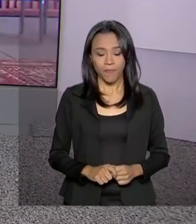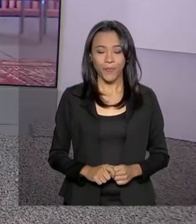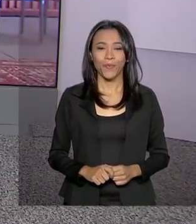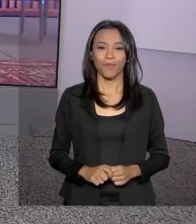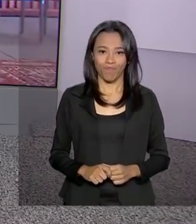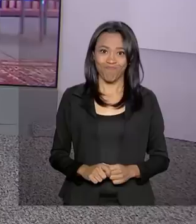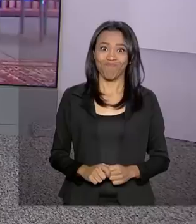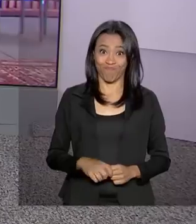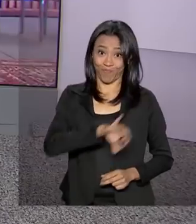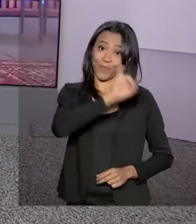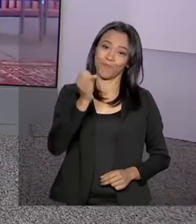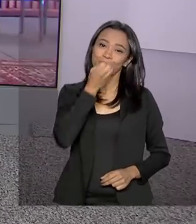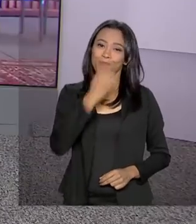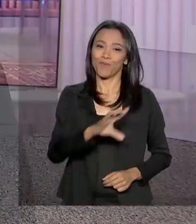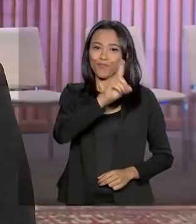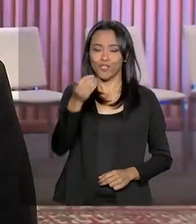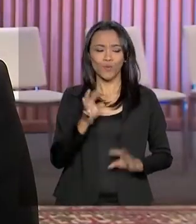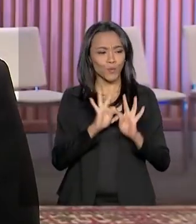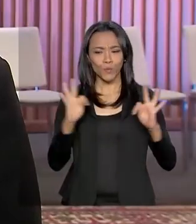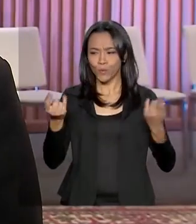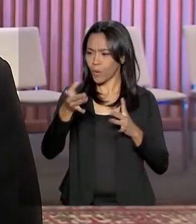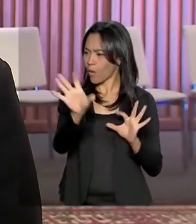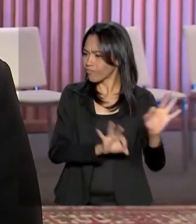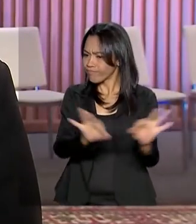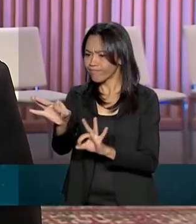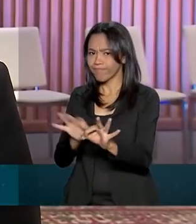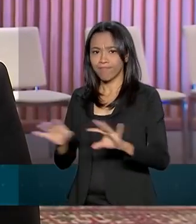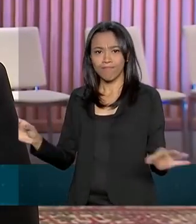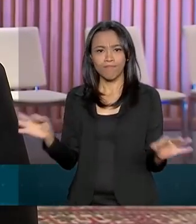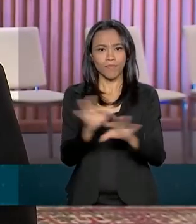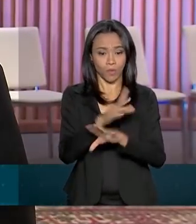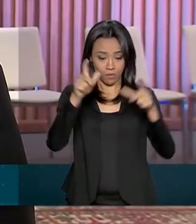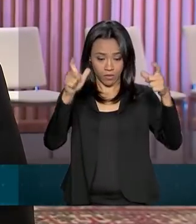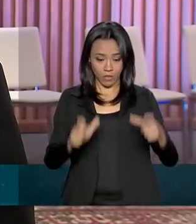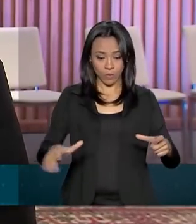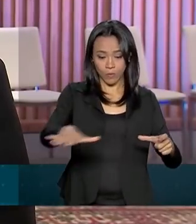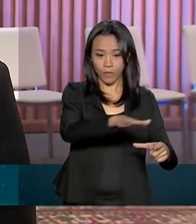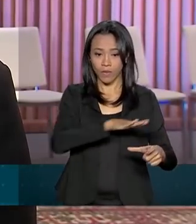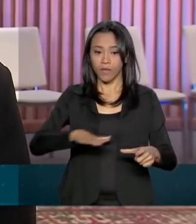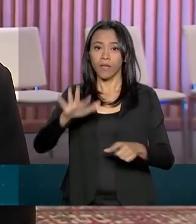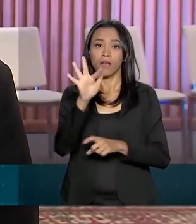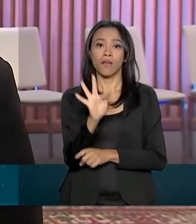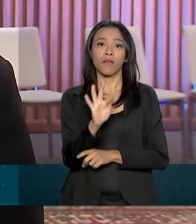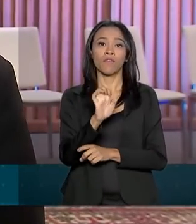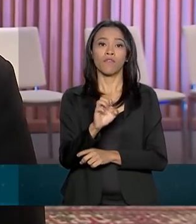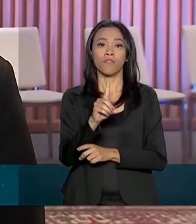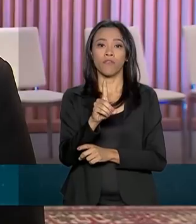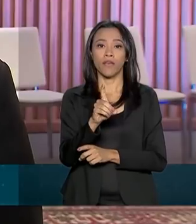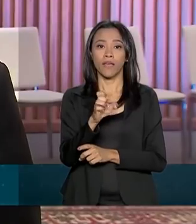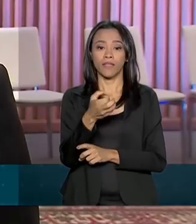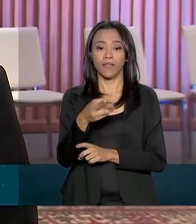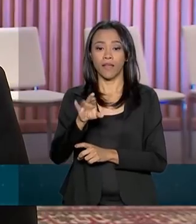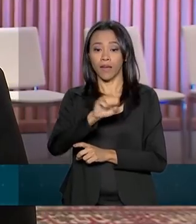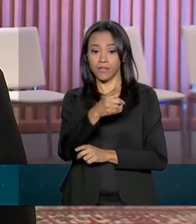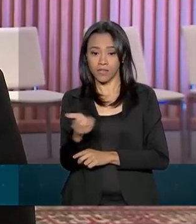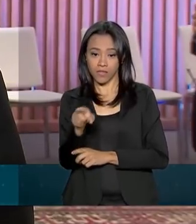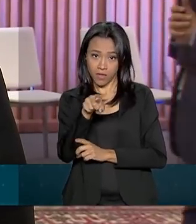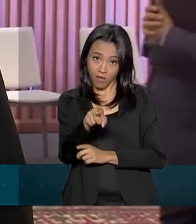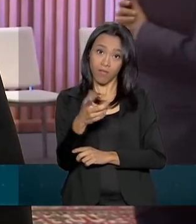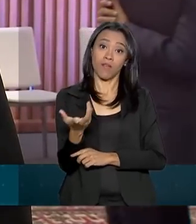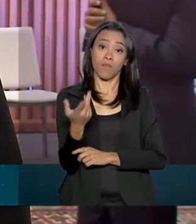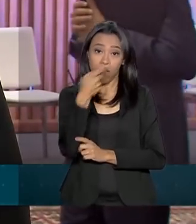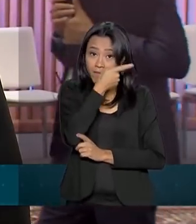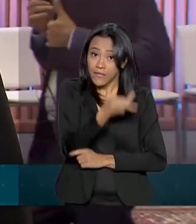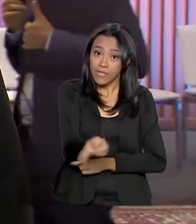Olá Carla, bom dia. Já está tudo pronto aqui na Ferjã, a Federação das Indústrias do Rio de Janeiro, para a visita do presidente da República Jair Bolsonaro.